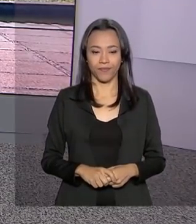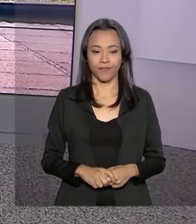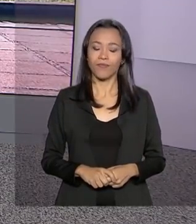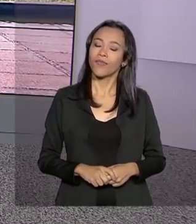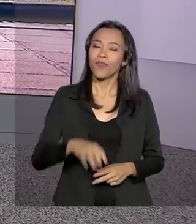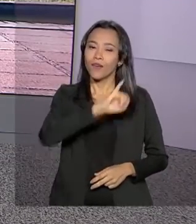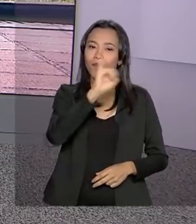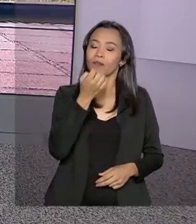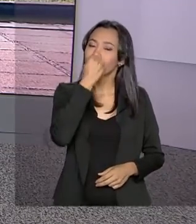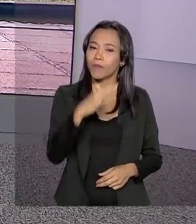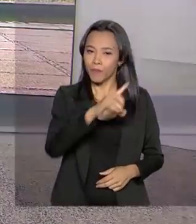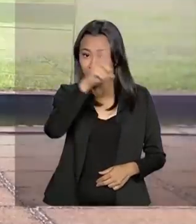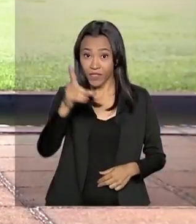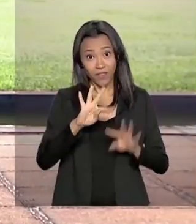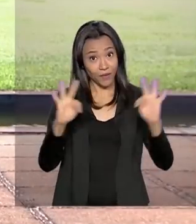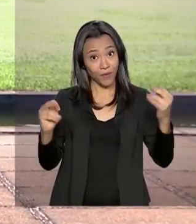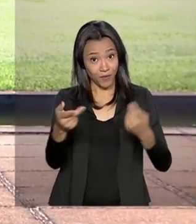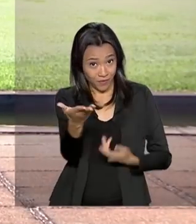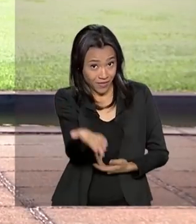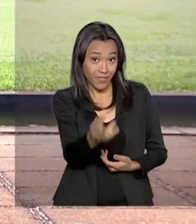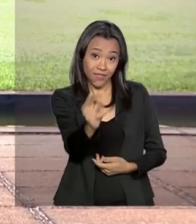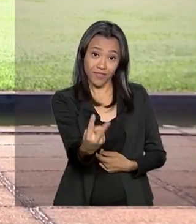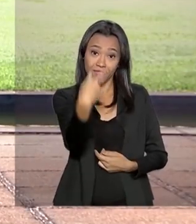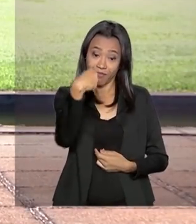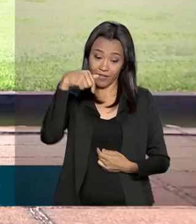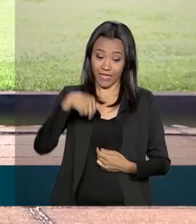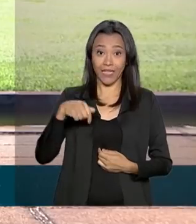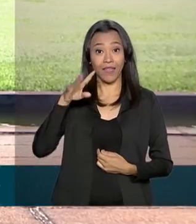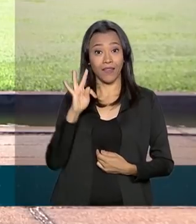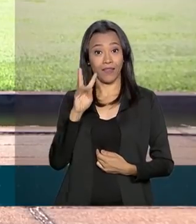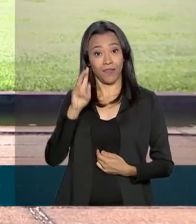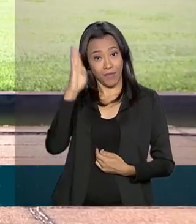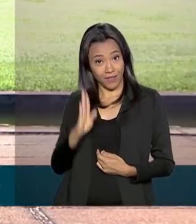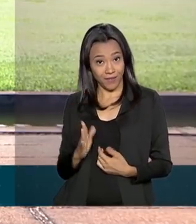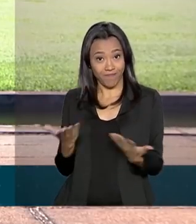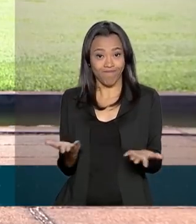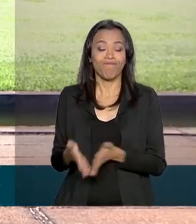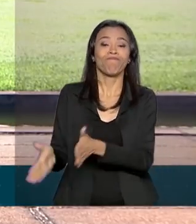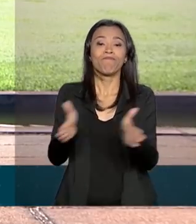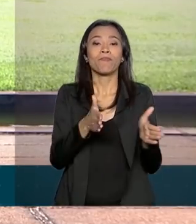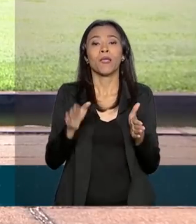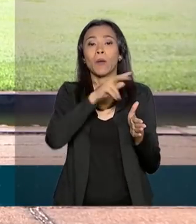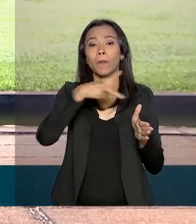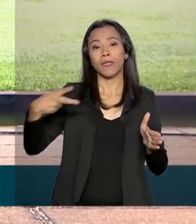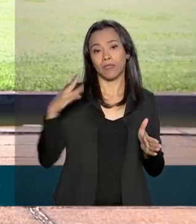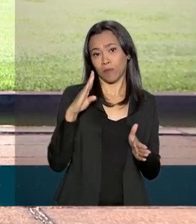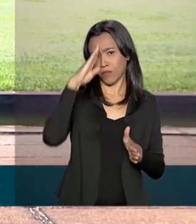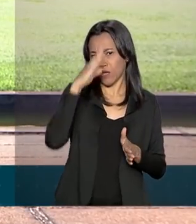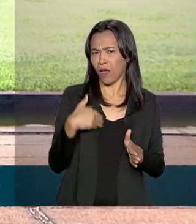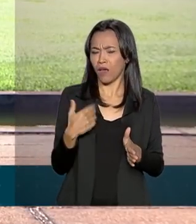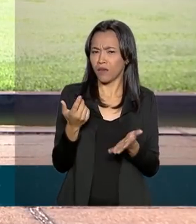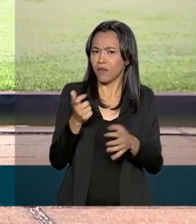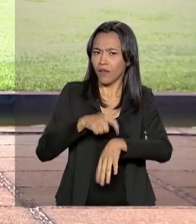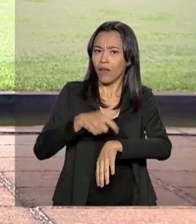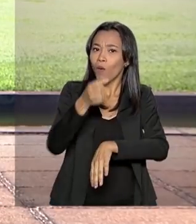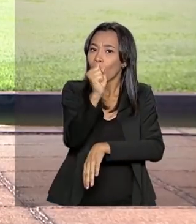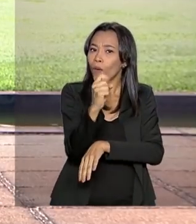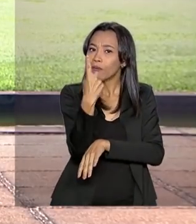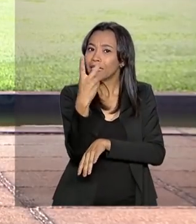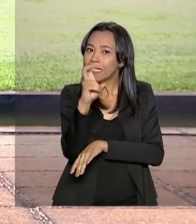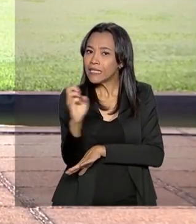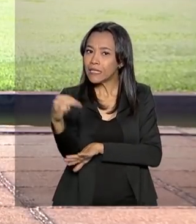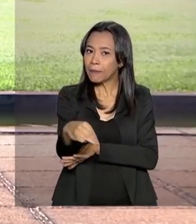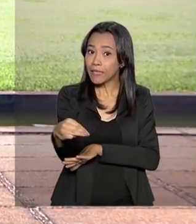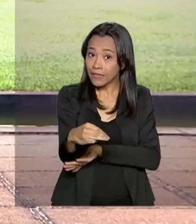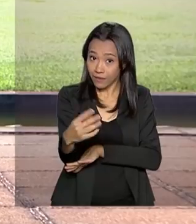Olá Carla, bom dia. Bom dia a todos que nos acompanham aqui na TV Brasil. O presidente Jair Bolsonaro está reunido desde as 8h15 da manhã